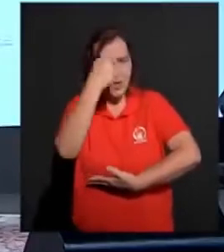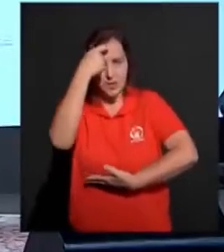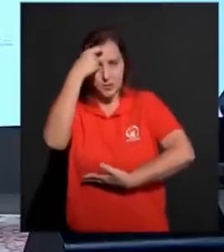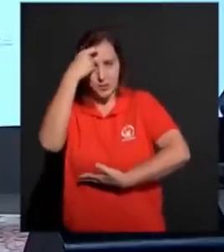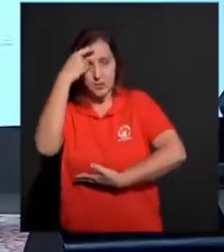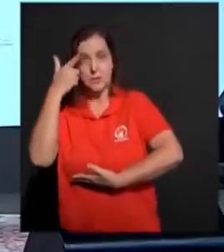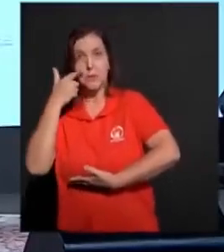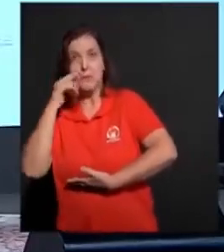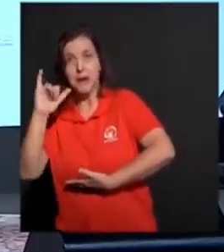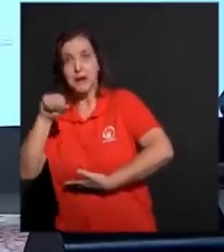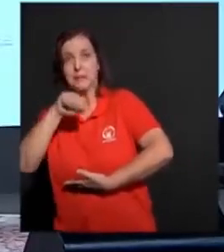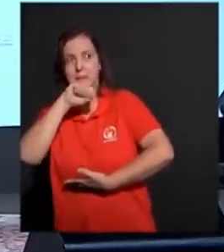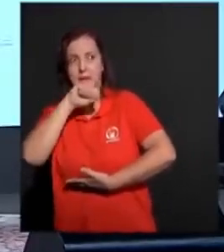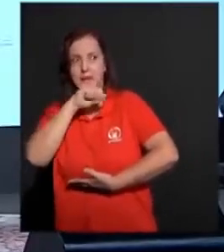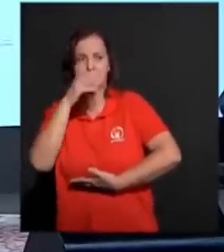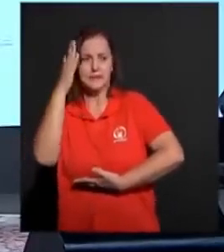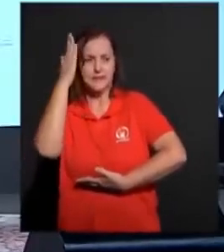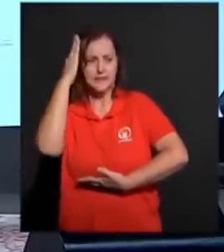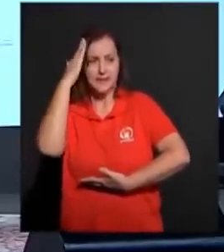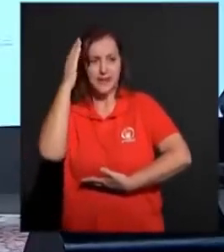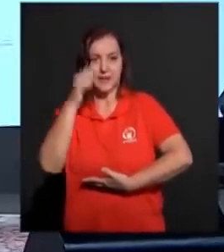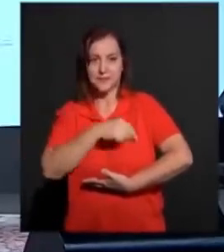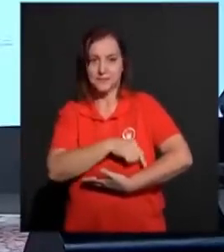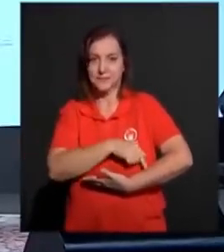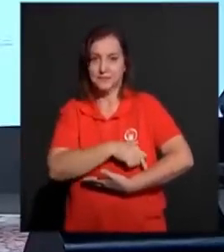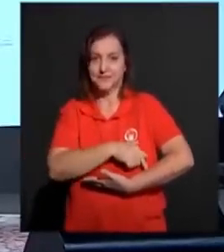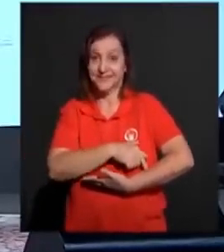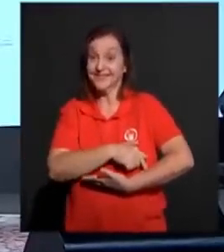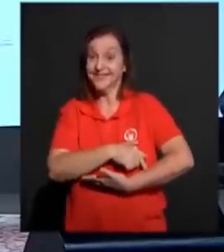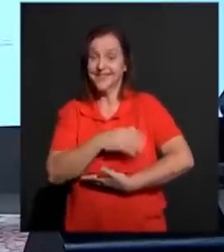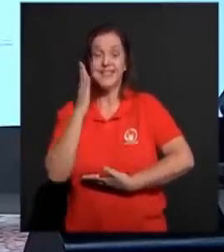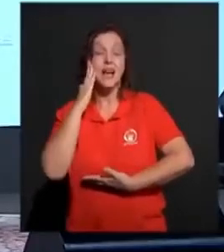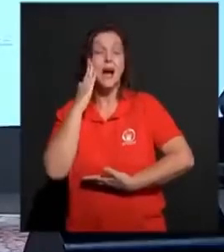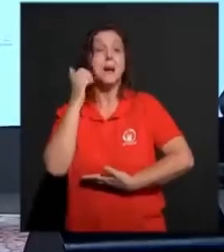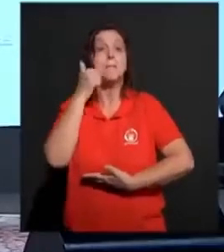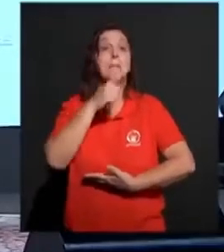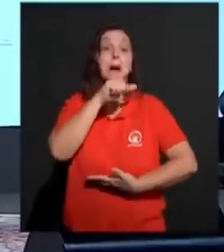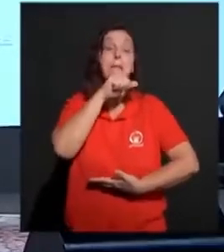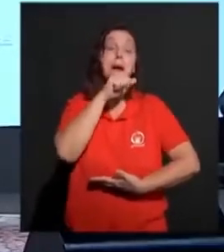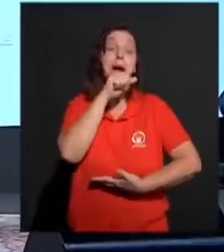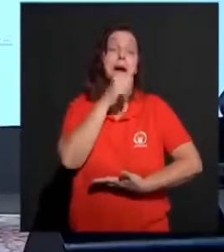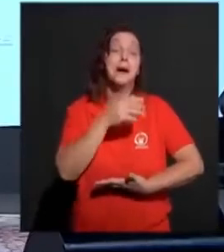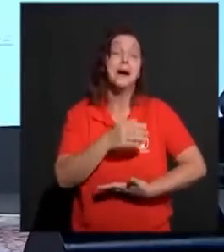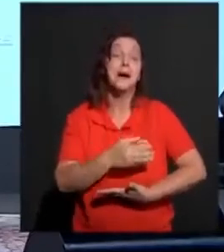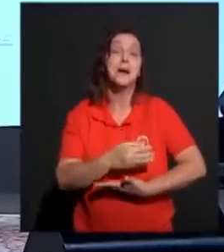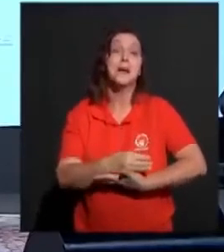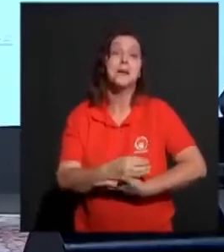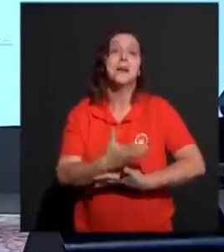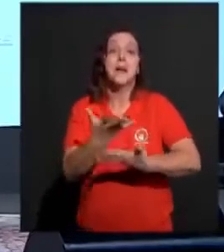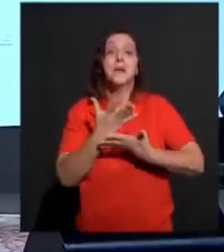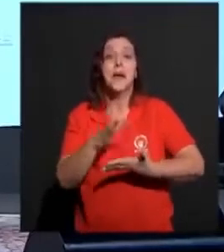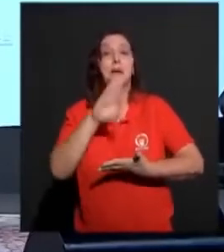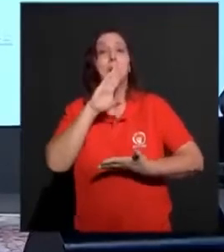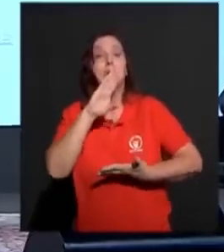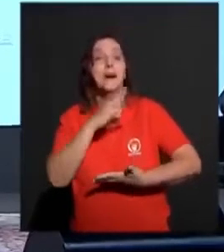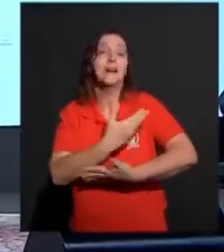que ele tem um pai e tem uma mãe. Ao amar. Ele tem consciência. Minha mamãe. Ele chora. Chora querendo a mãe.